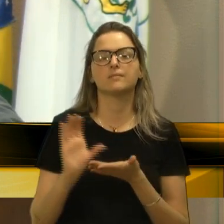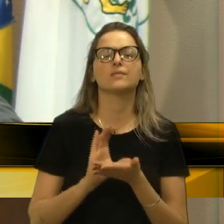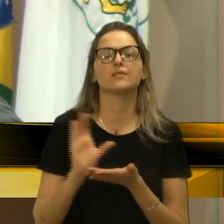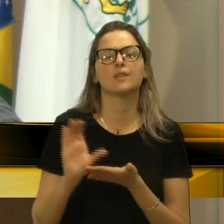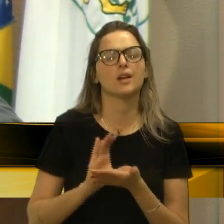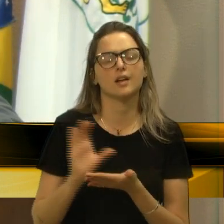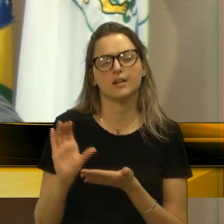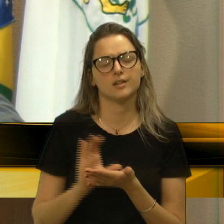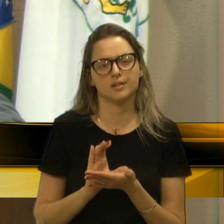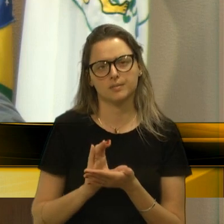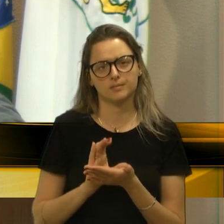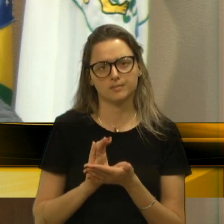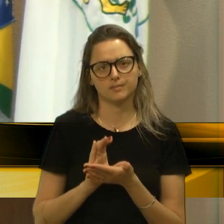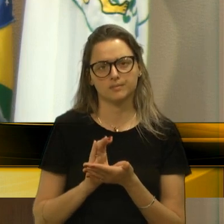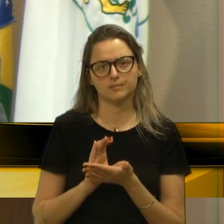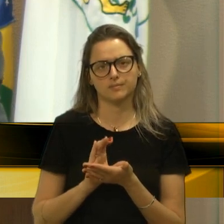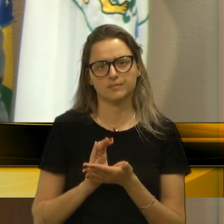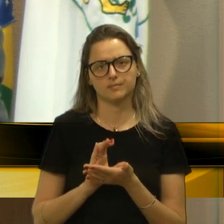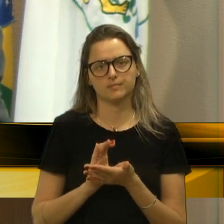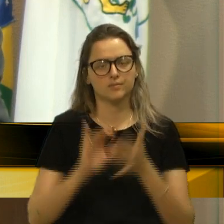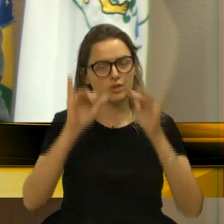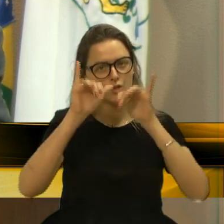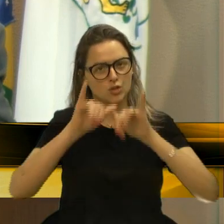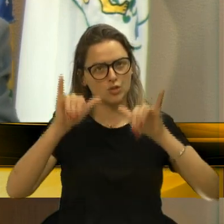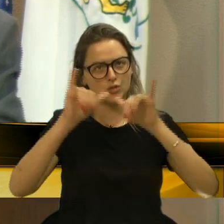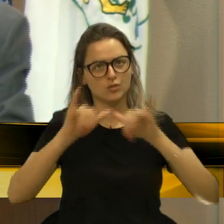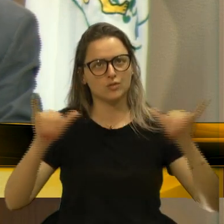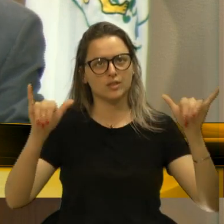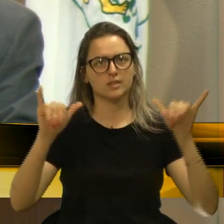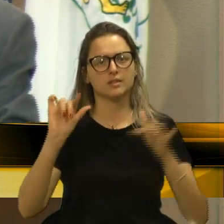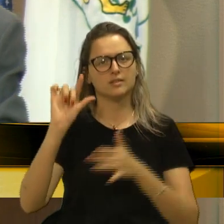publicidade, né?